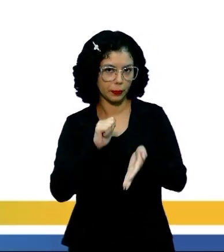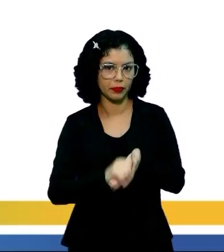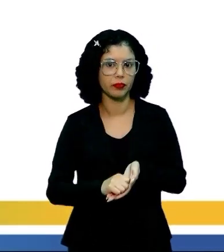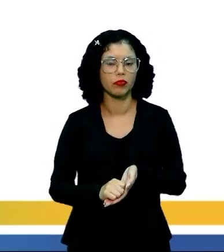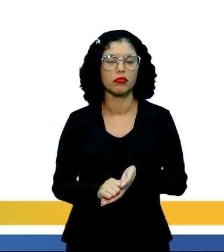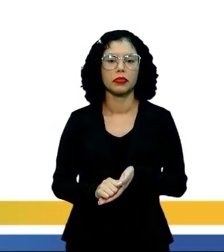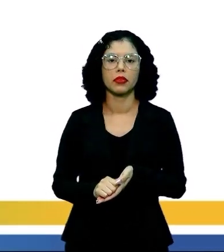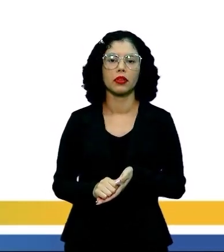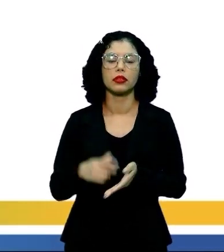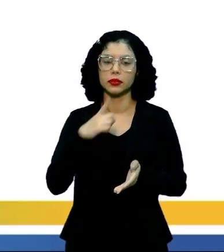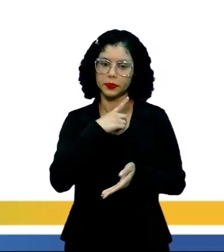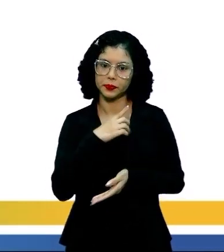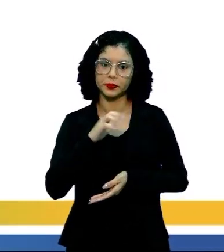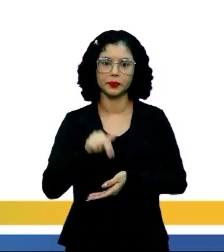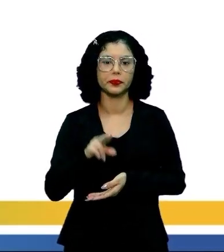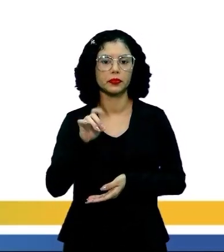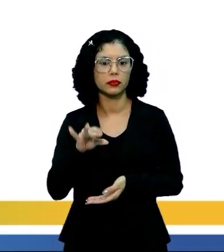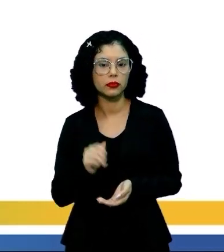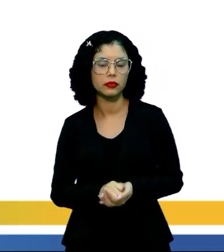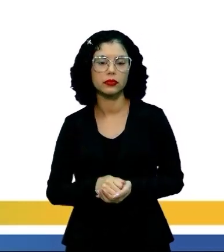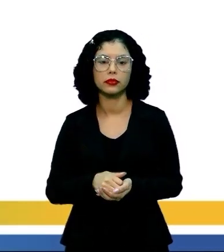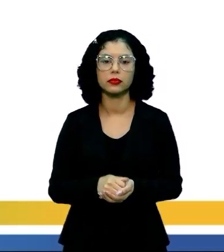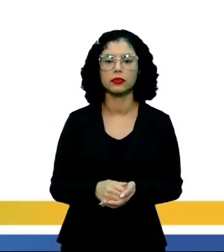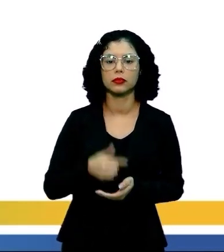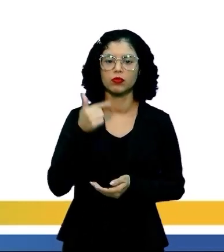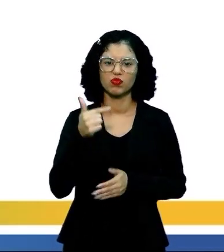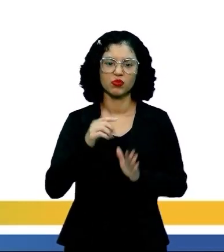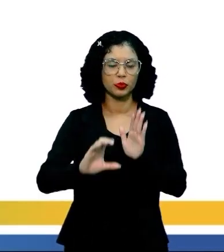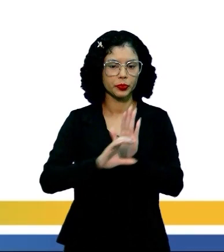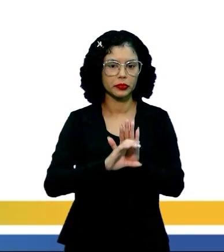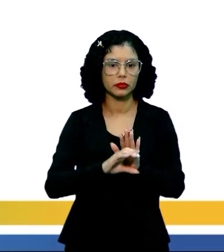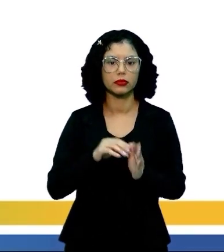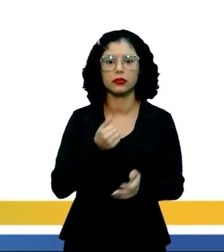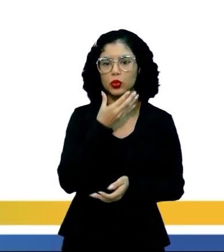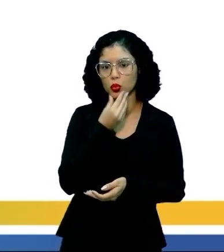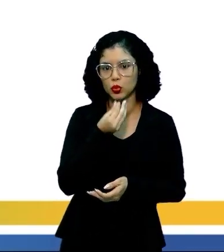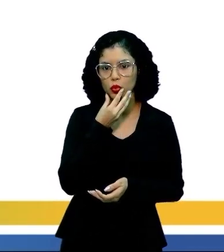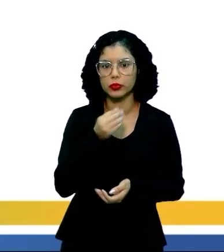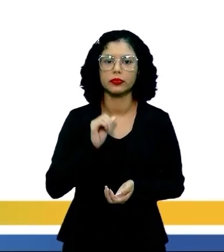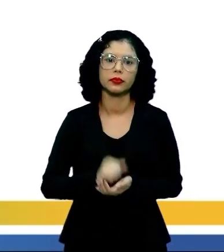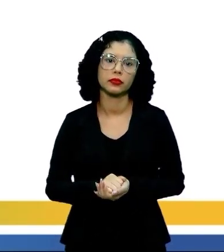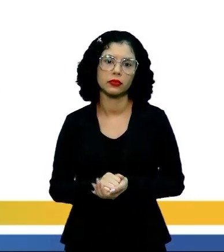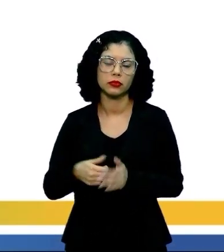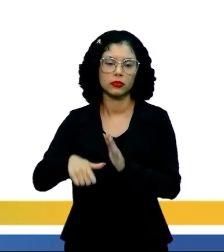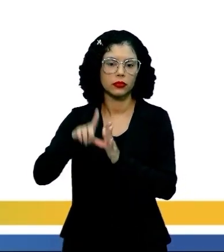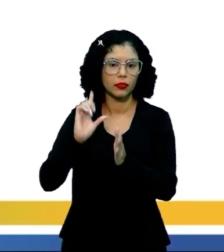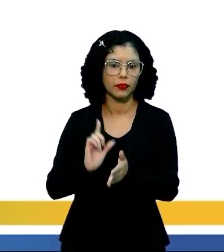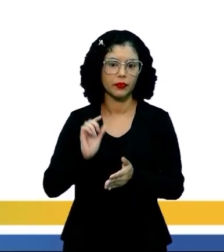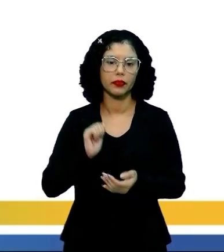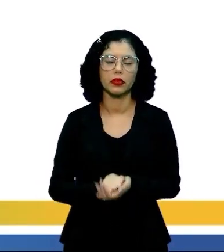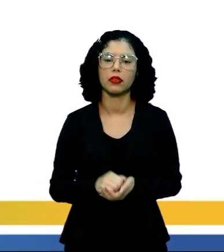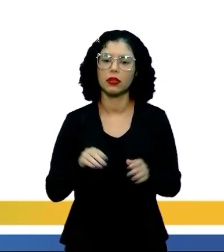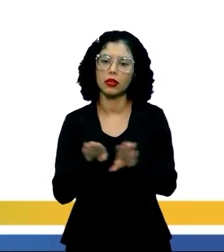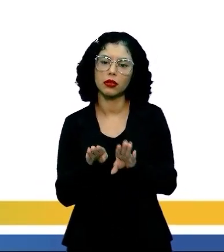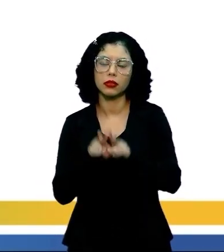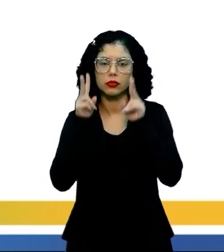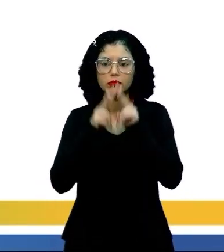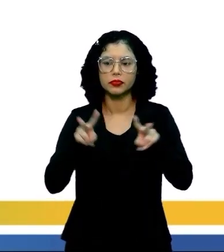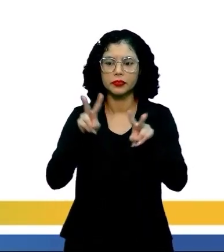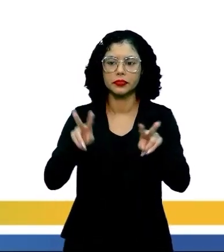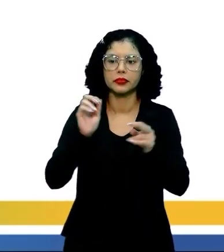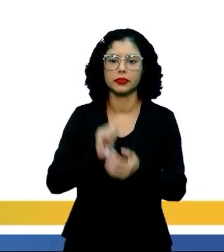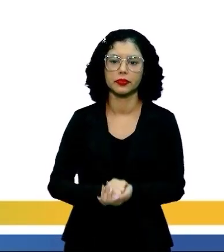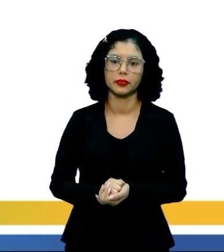acerca de Canudos. Segundo capítulo, o homem. O sertanejo é, antes de tudo, um forte na visão